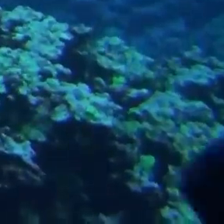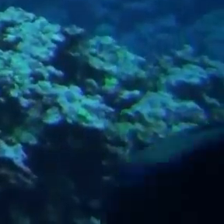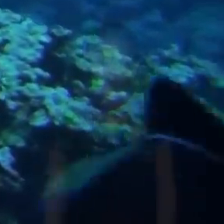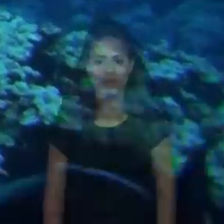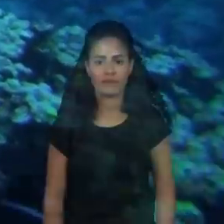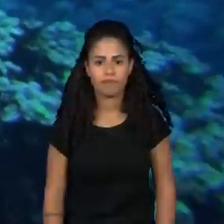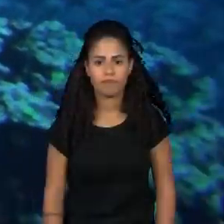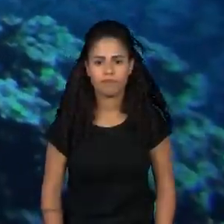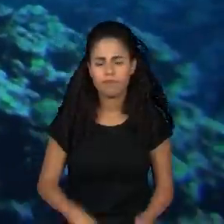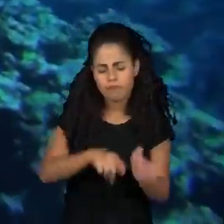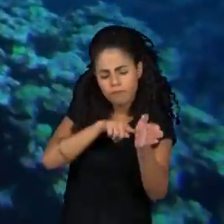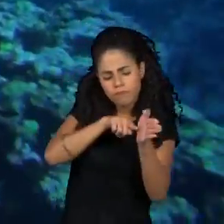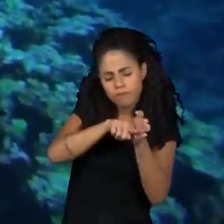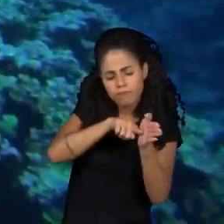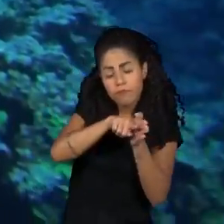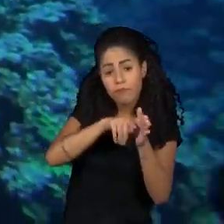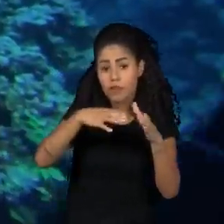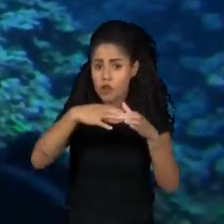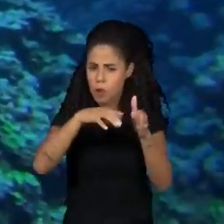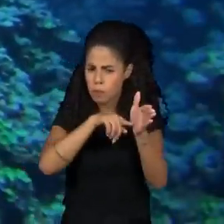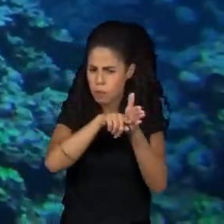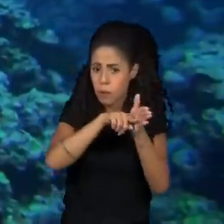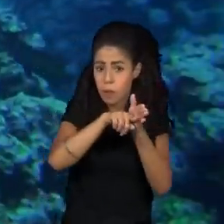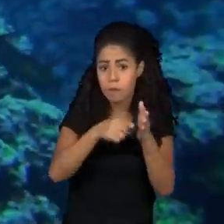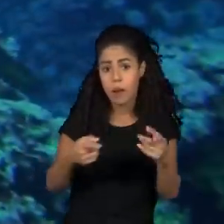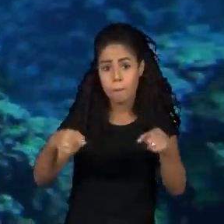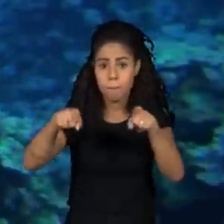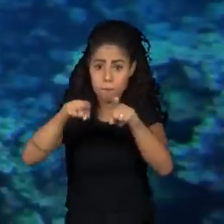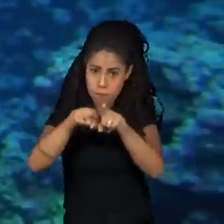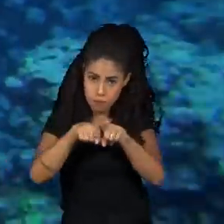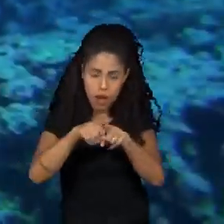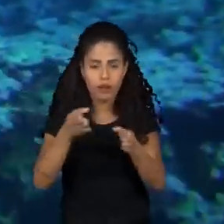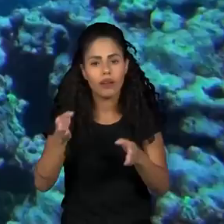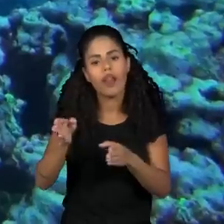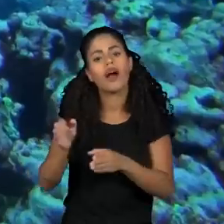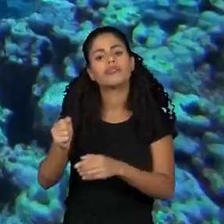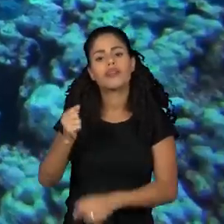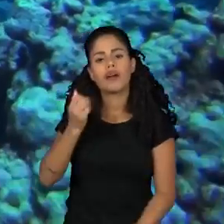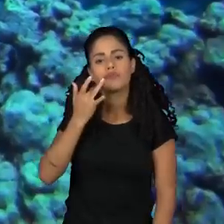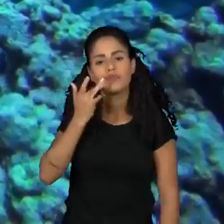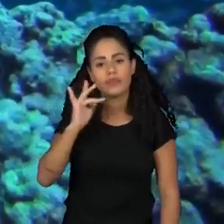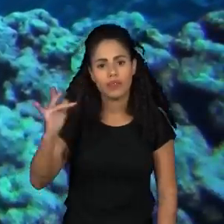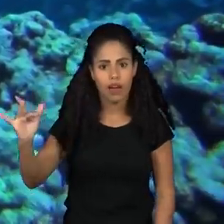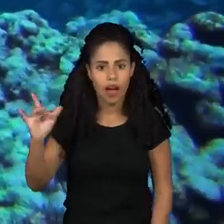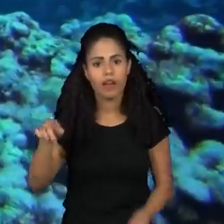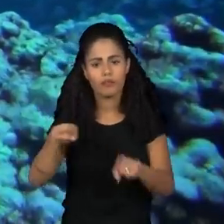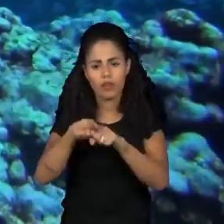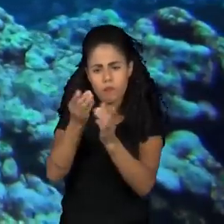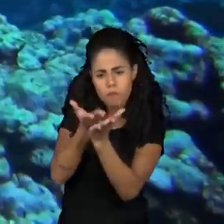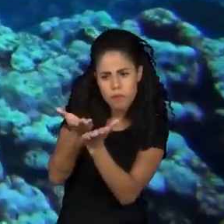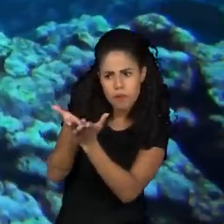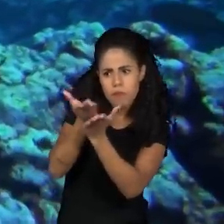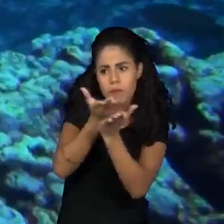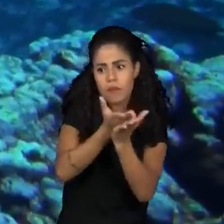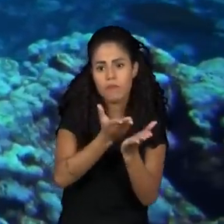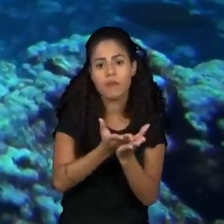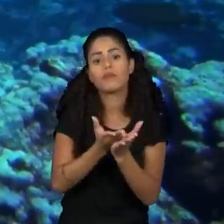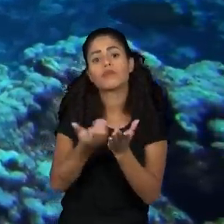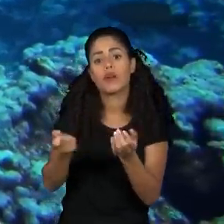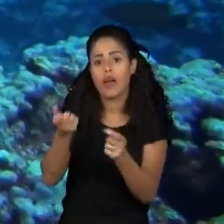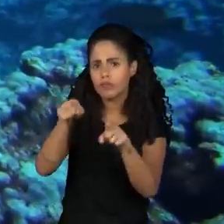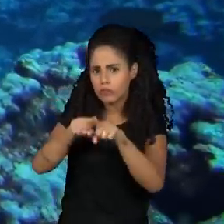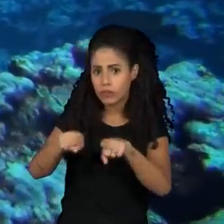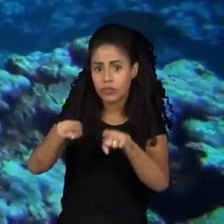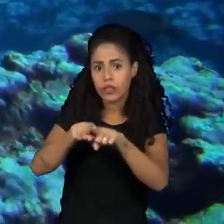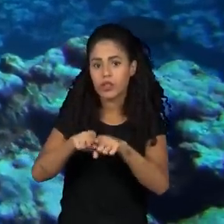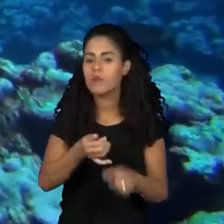Pesquisadores brasileiros, em parceria com a Academia de Ciências da Califórnia e apoio da Fundação Grupo Boticário de Proteção à